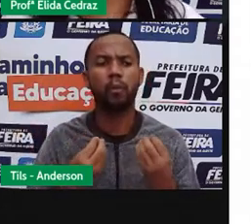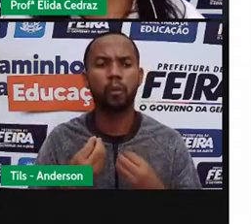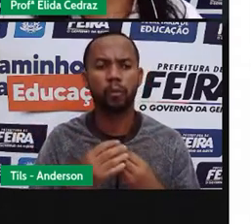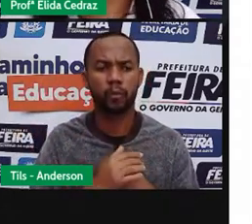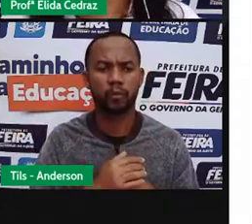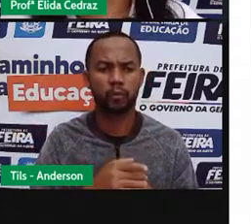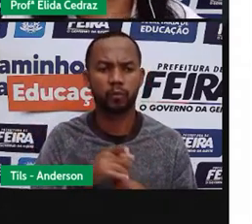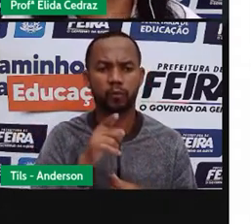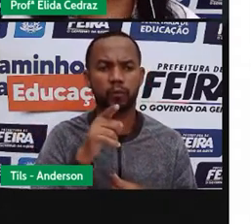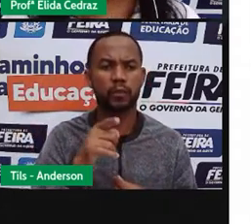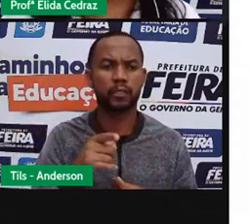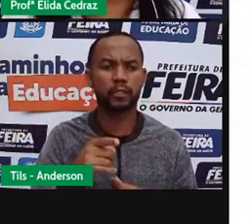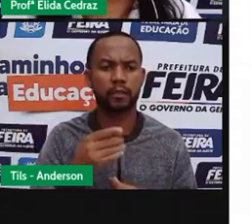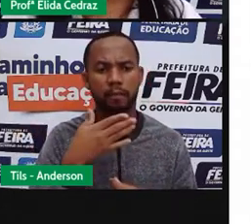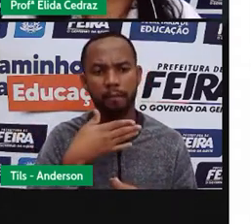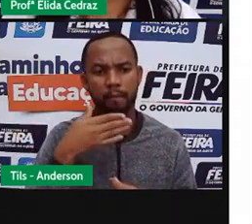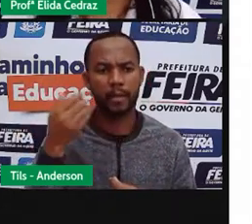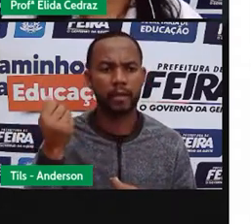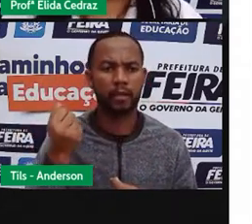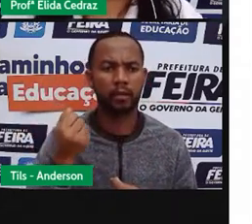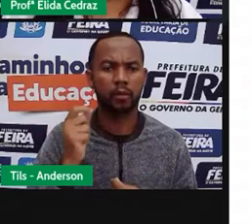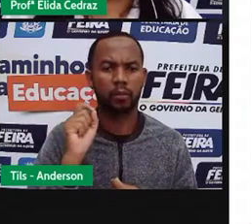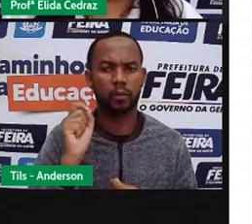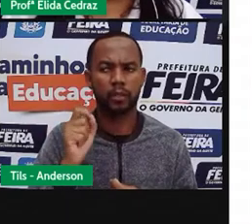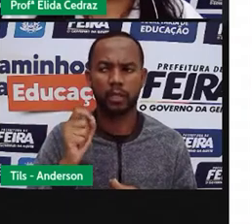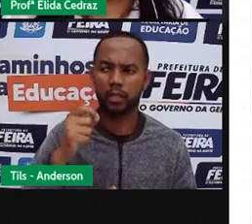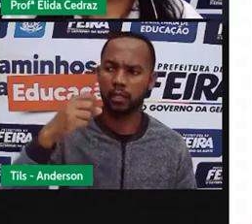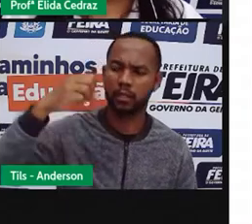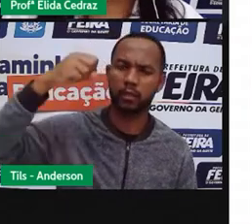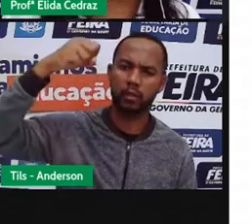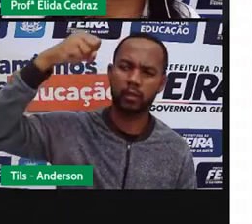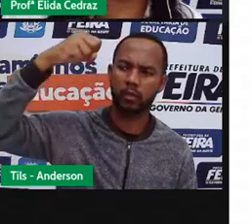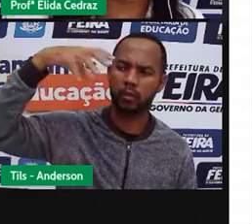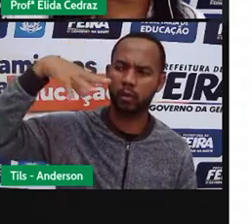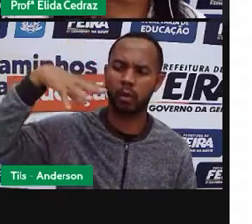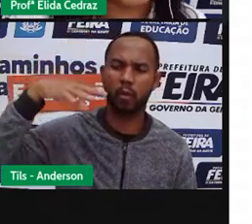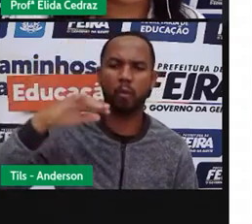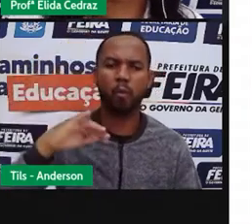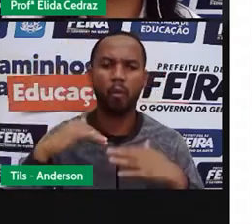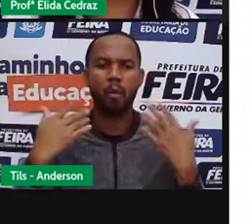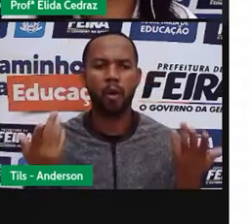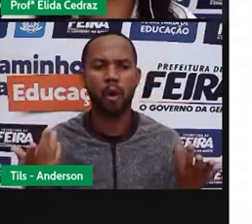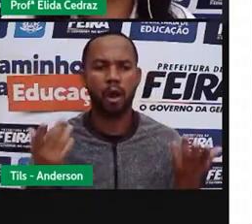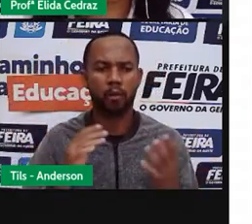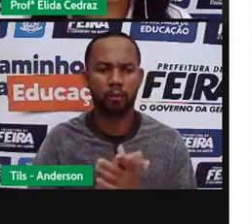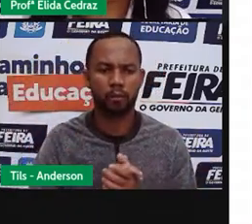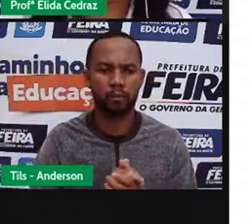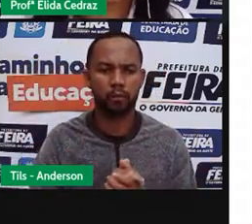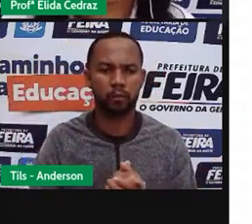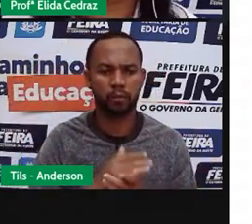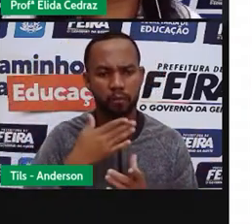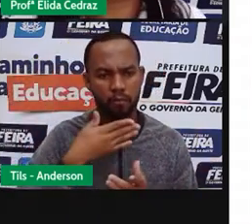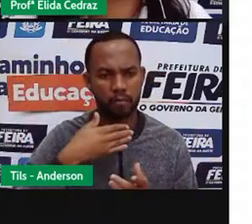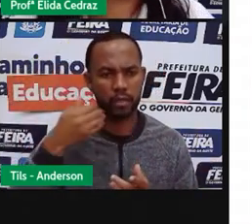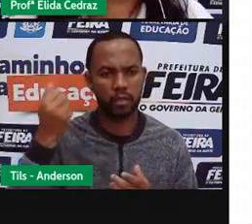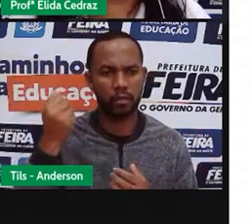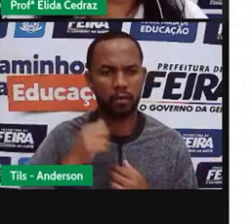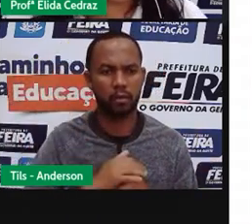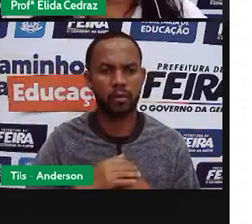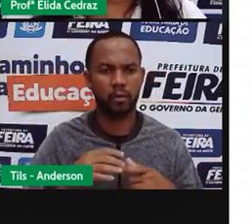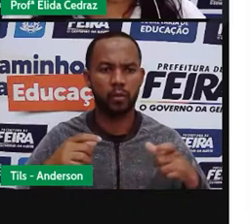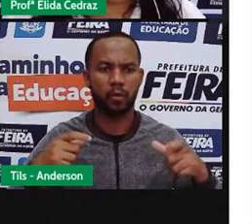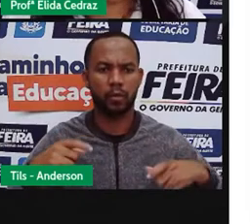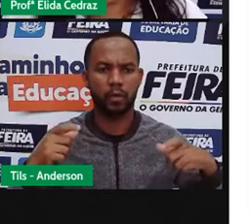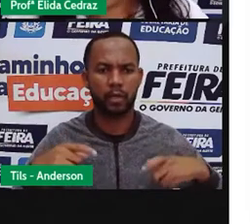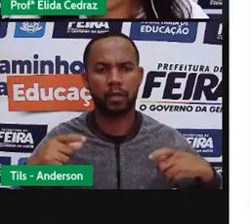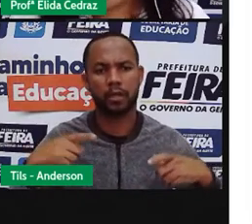que você prefere realizar ao sol? Quais são as atividades que você prefere realizar no lugar onde tem